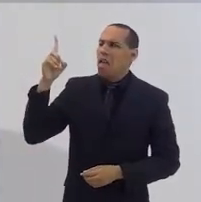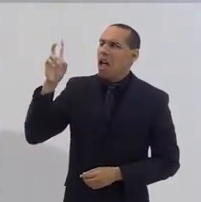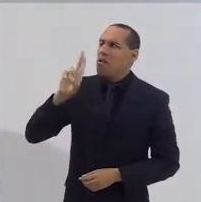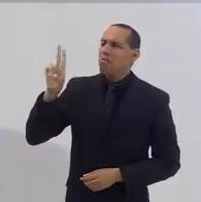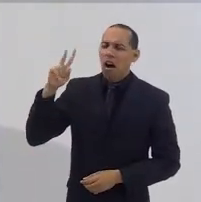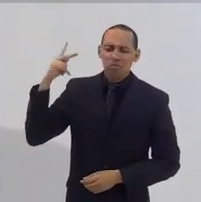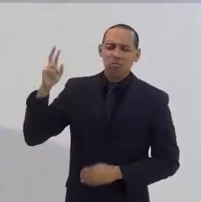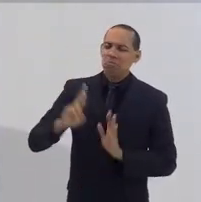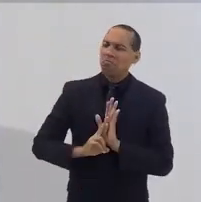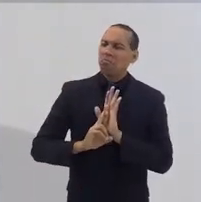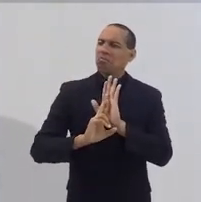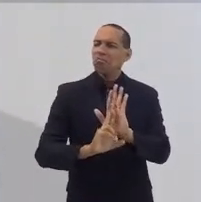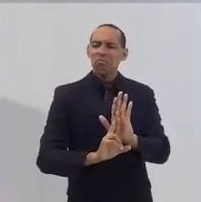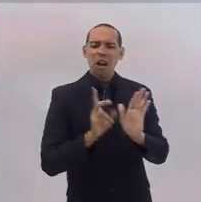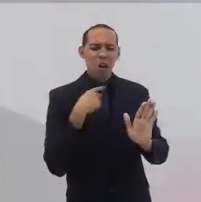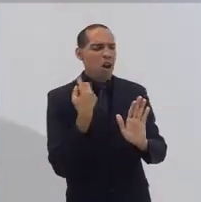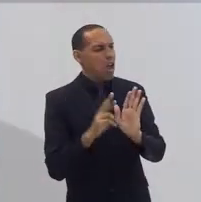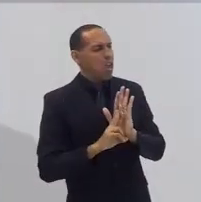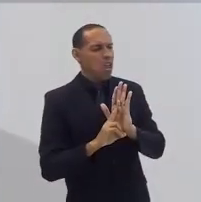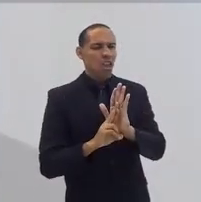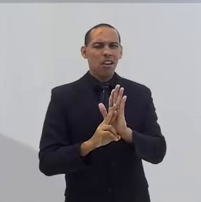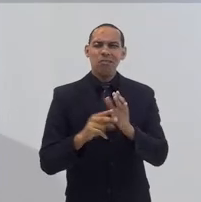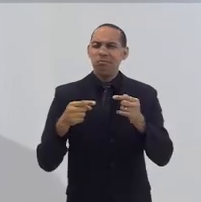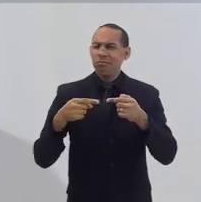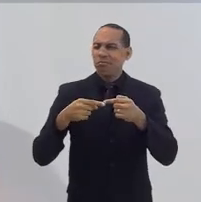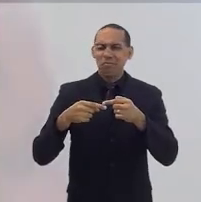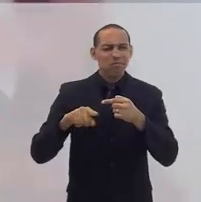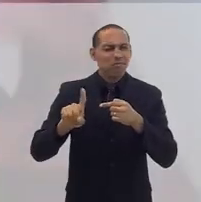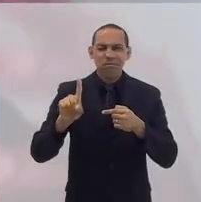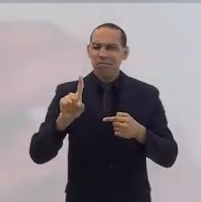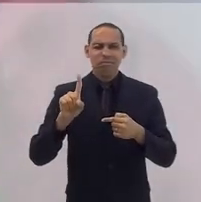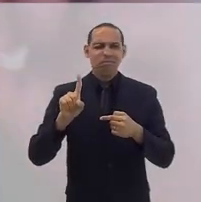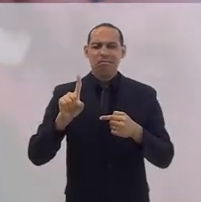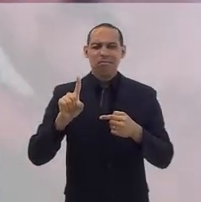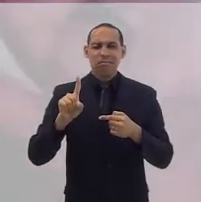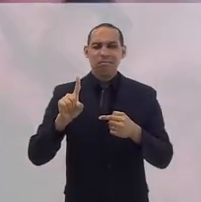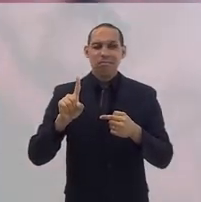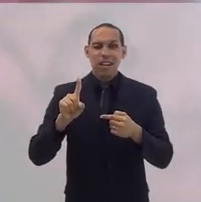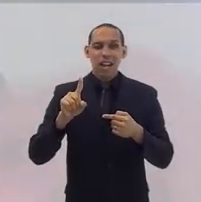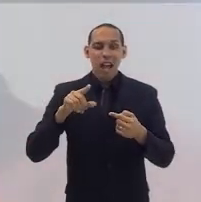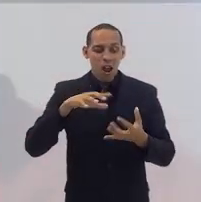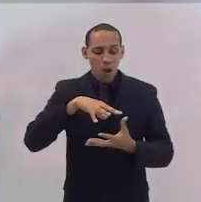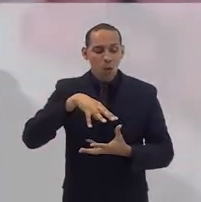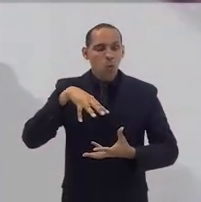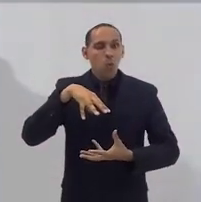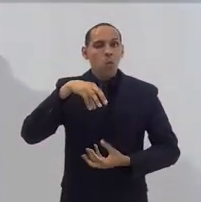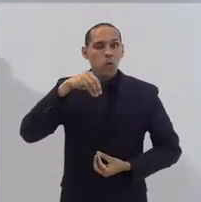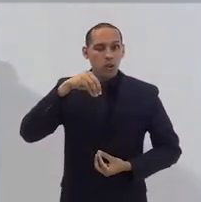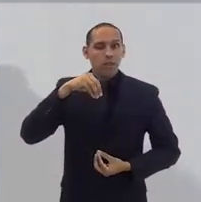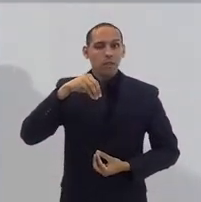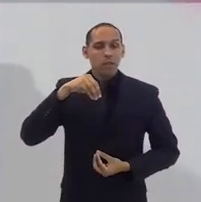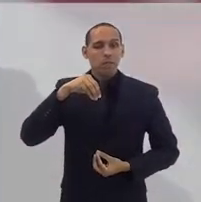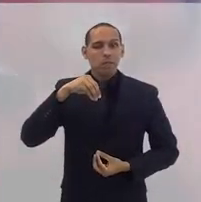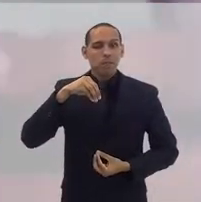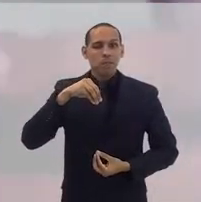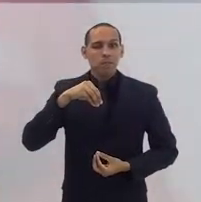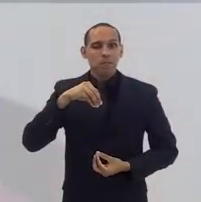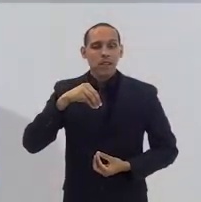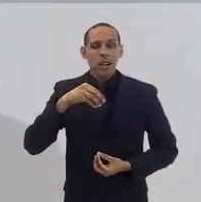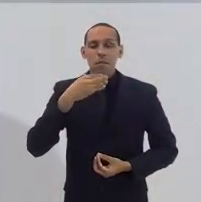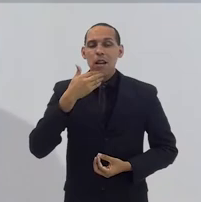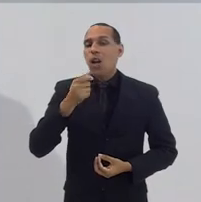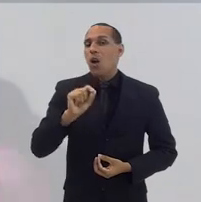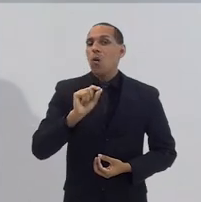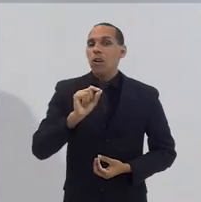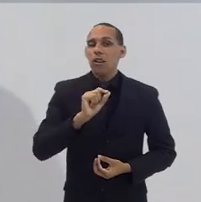de Deus. Não faz o menor sentido. Mas é isso. É quando a espiritualidade, que devia